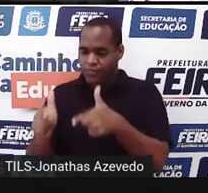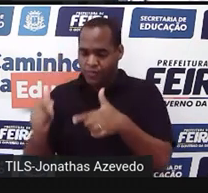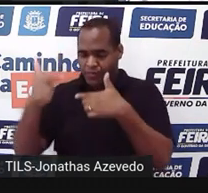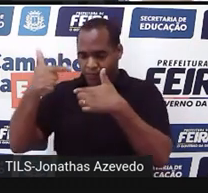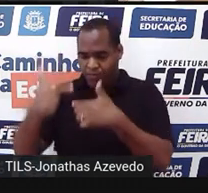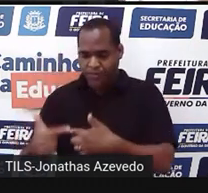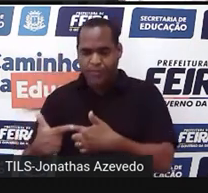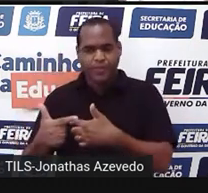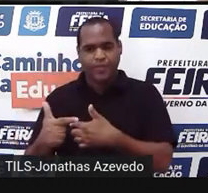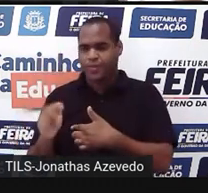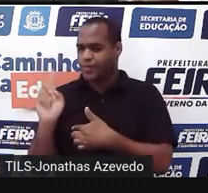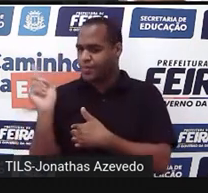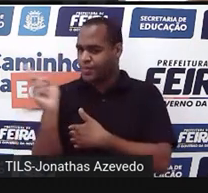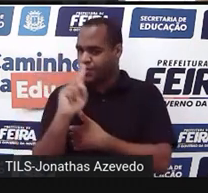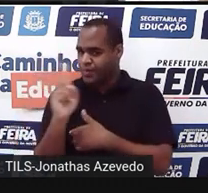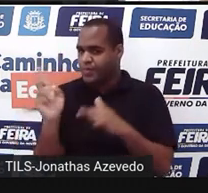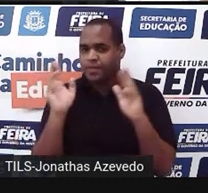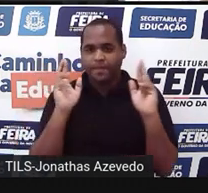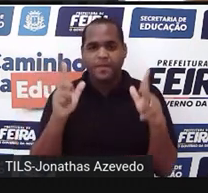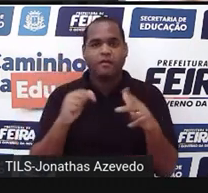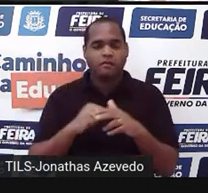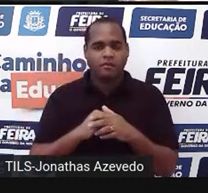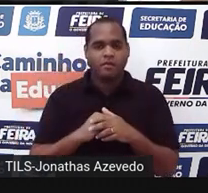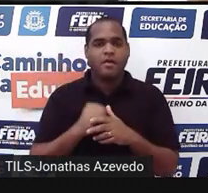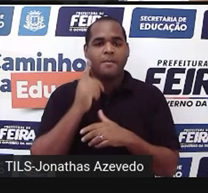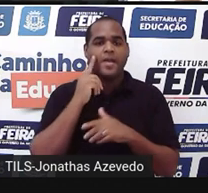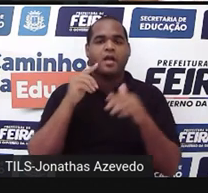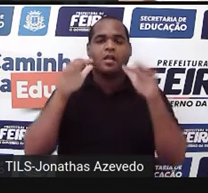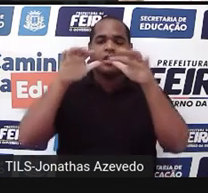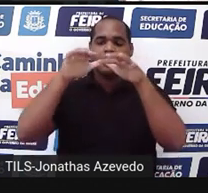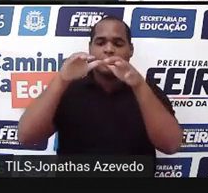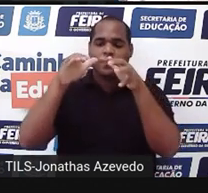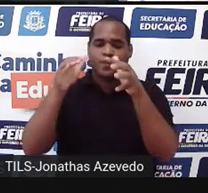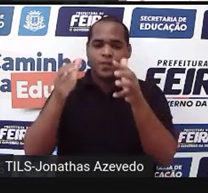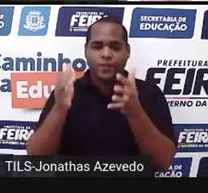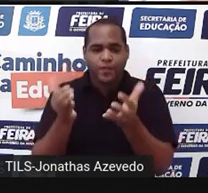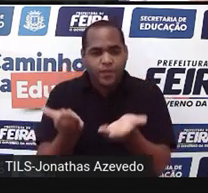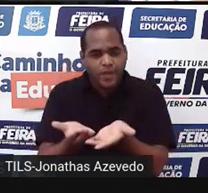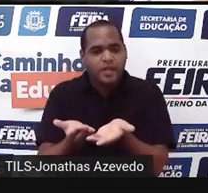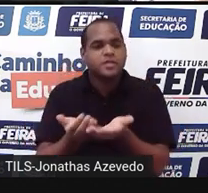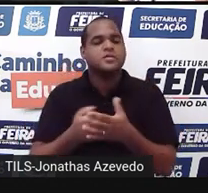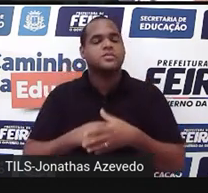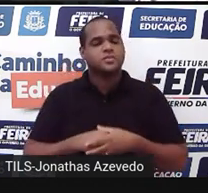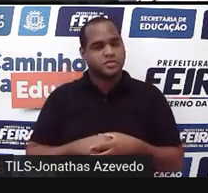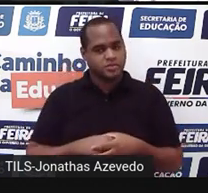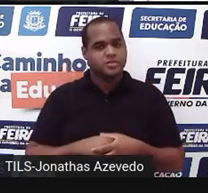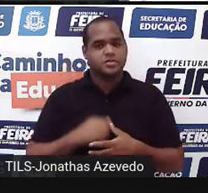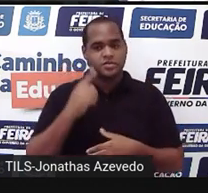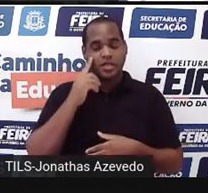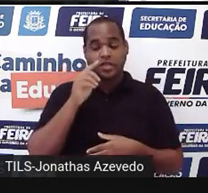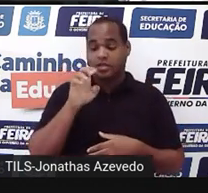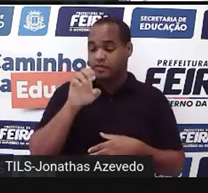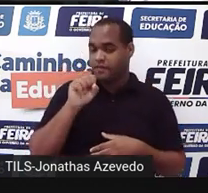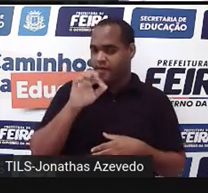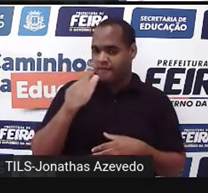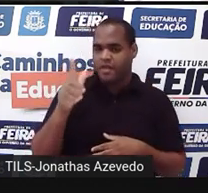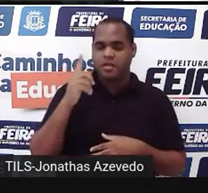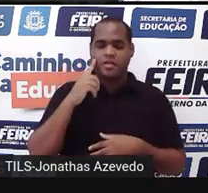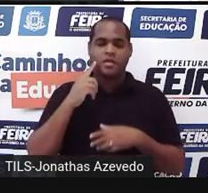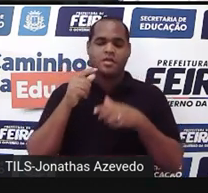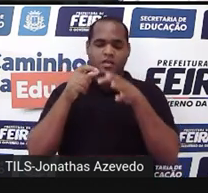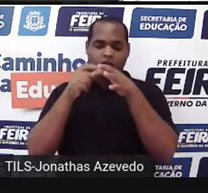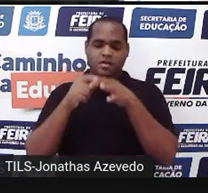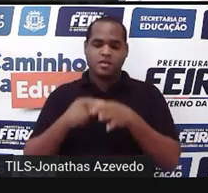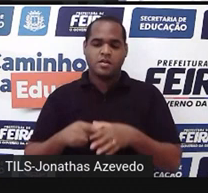achatadas, ó. São partes curvas, arredondadas, né? A gente tem a esfera, o cilindro